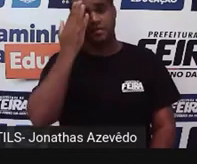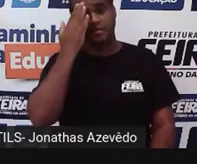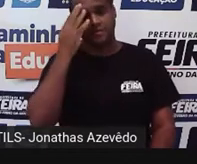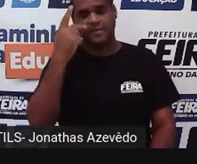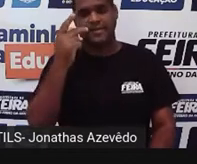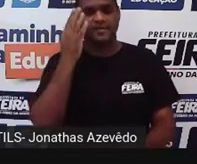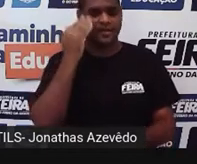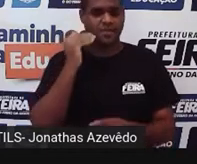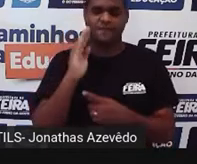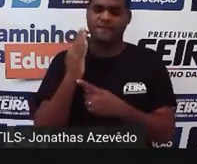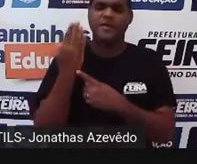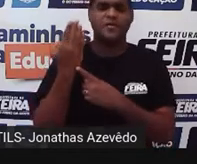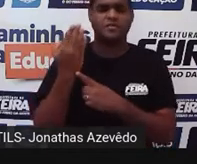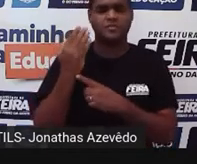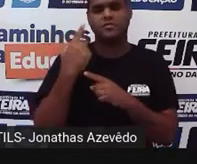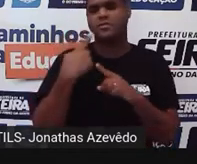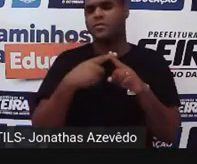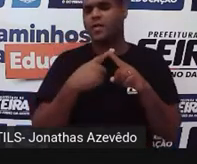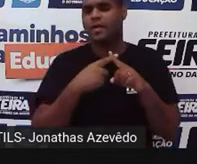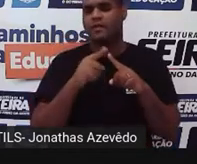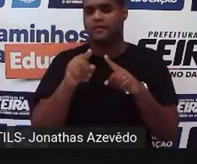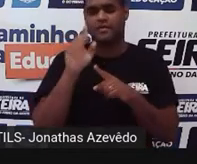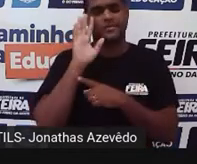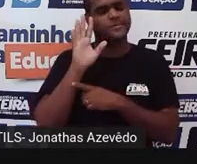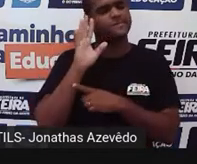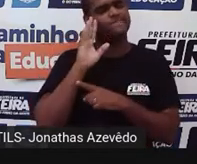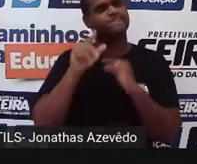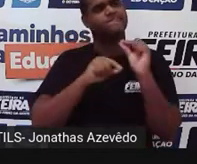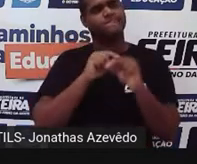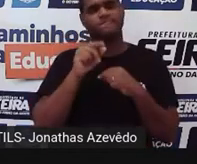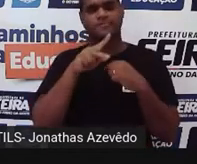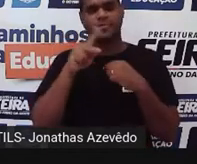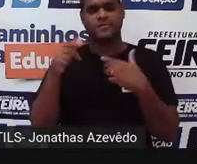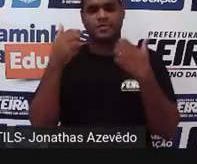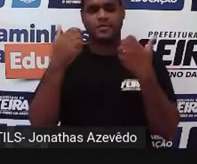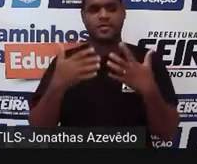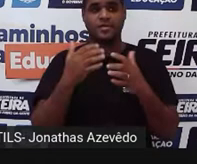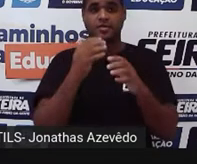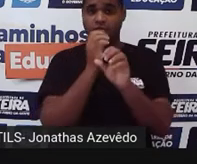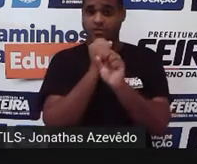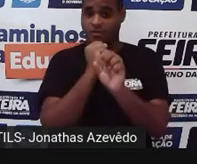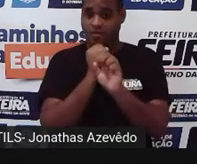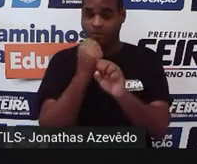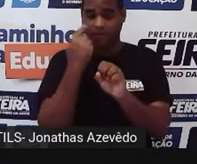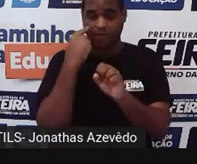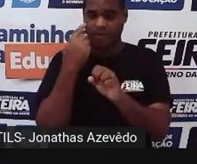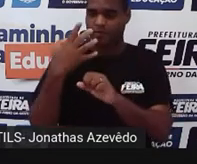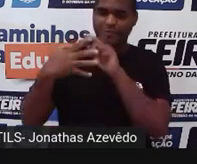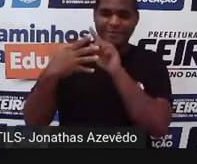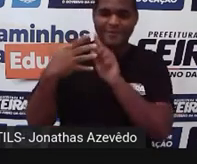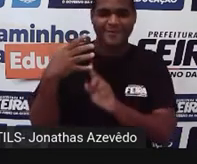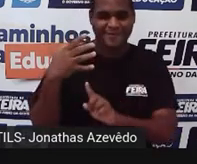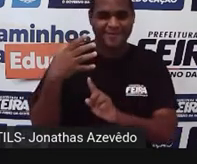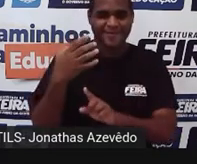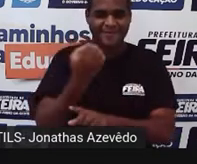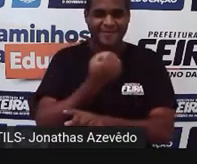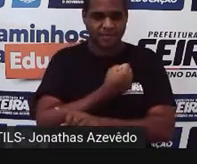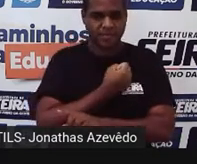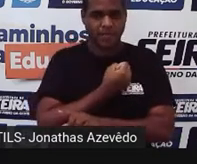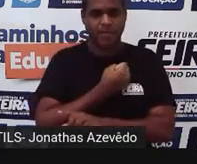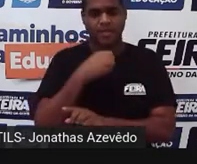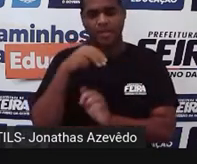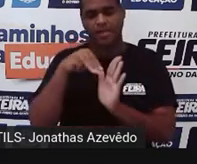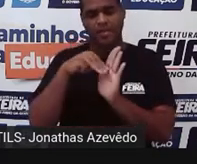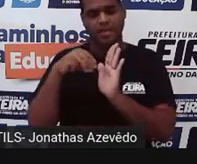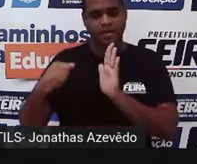você sabe que é falso. Por quê? Você pensou assim, professor. Vai somar 4 números na média